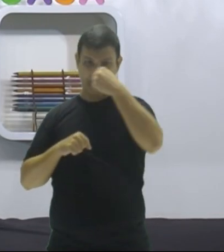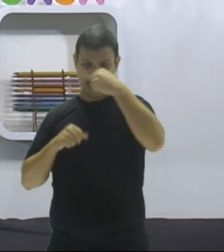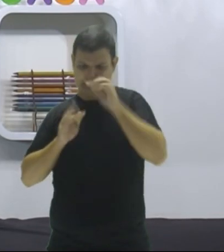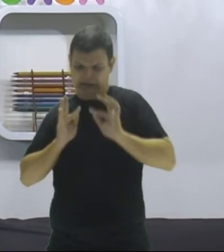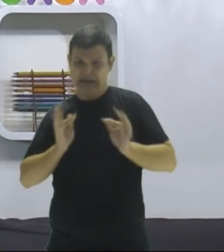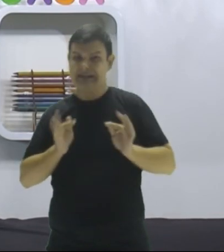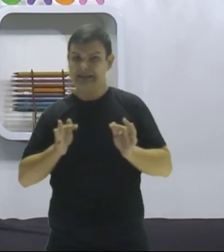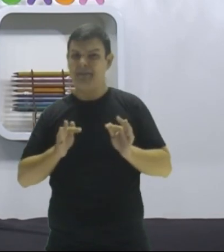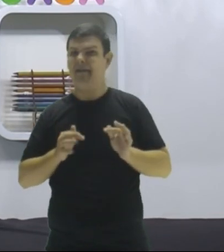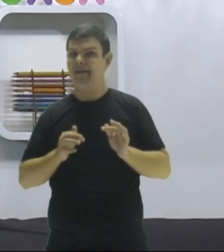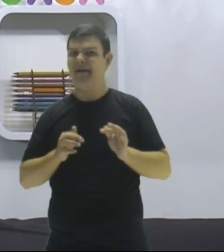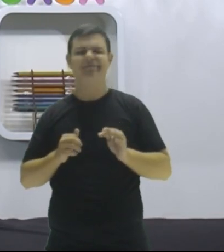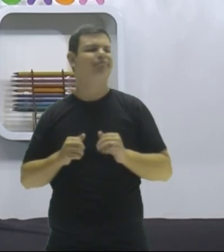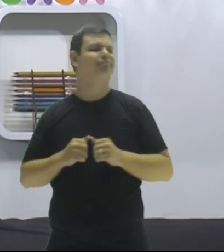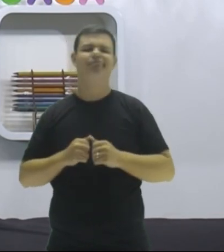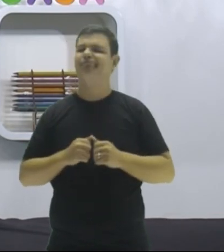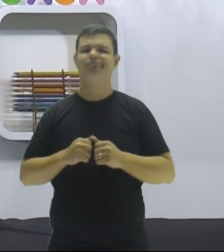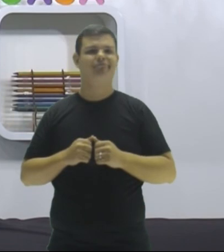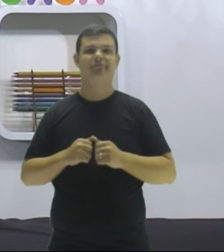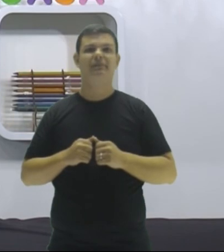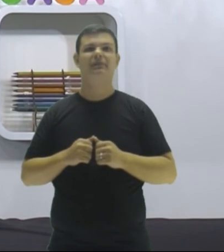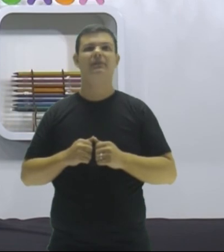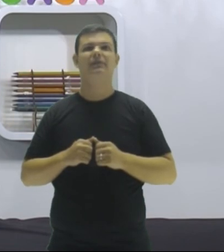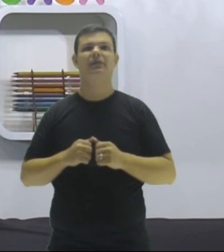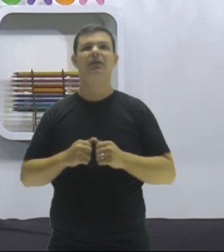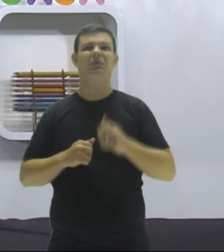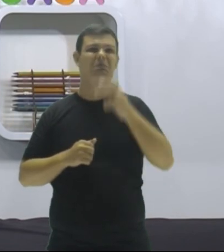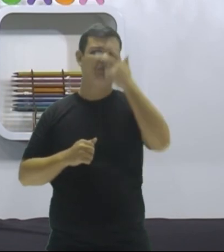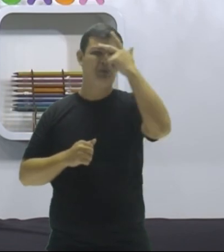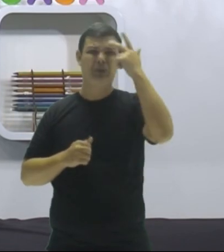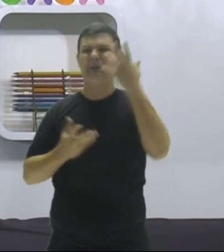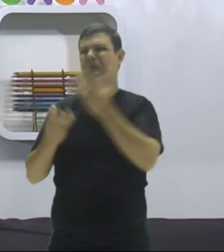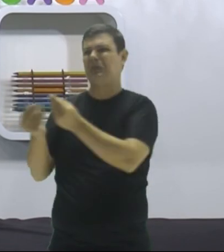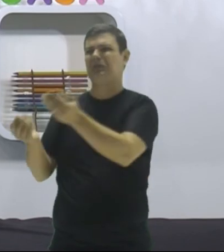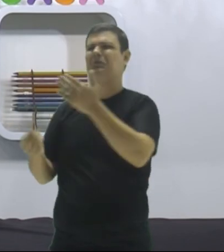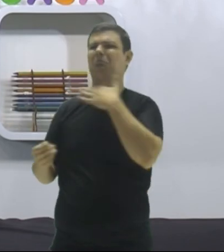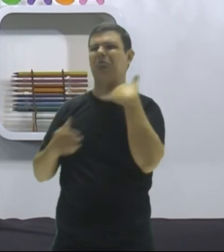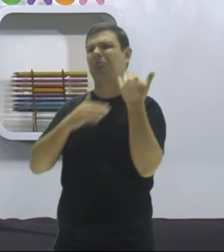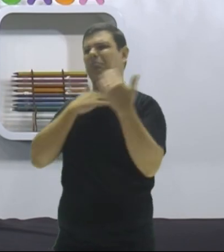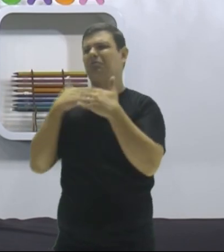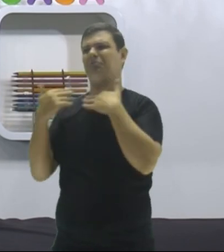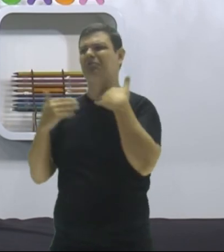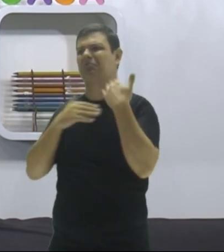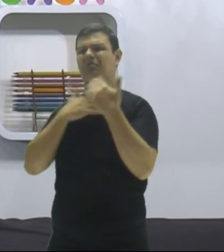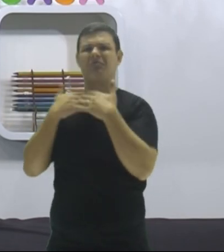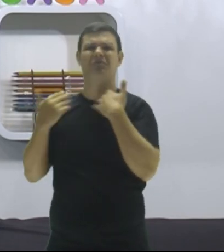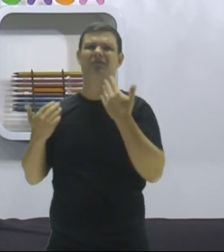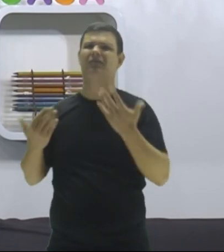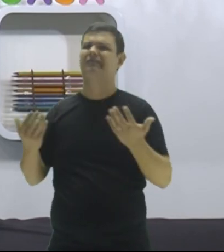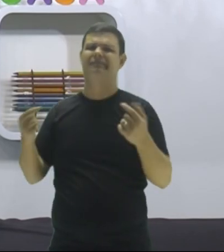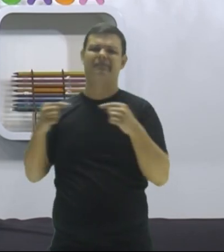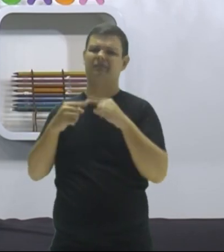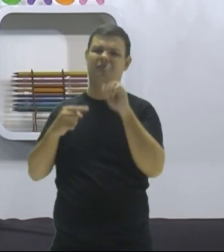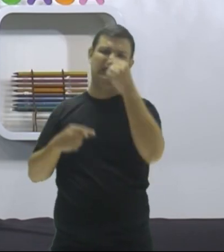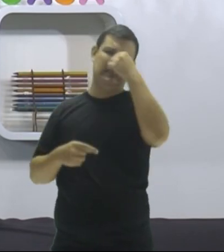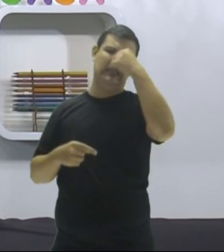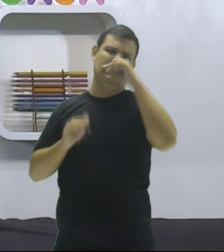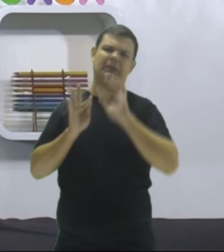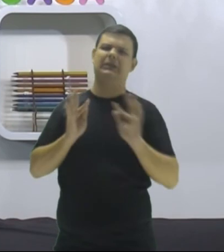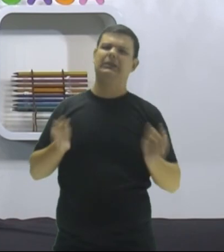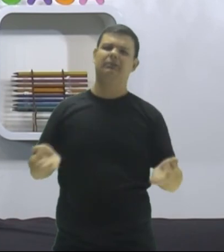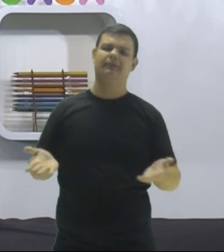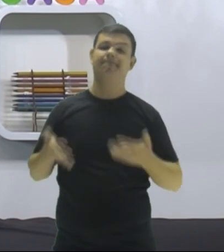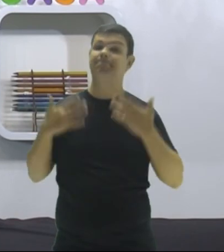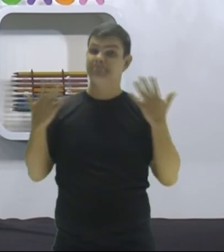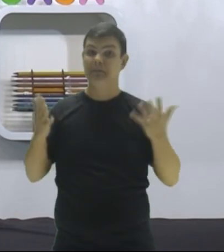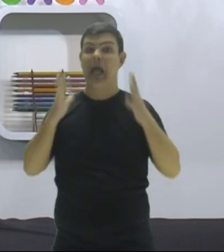viu, galera? Não é a gripinha não, tá? Uma gripe que está matando mais de 100 mil pessoas aí não pode ser uma gripinha, tá ok? Então,